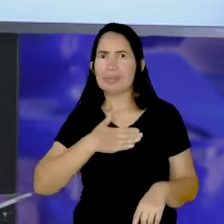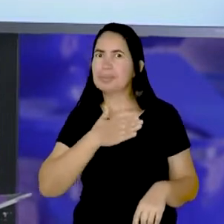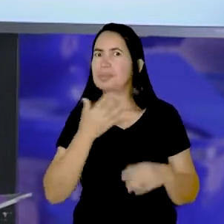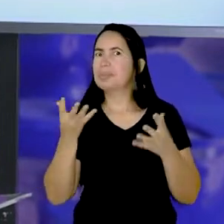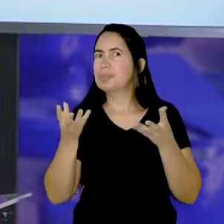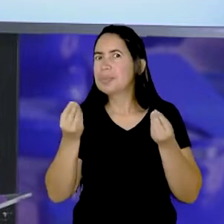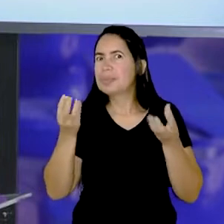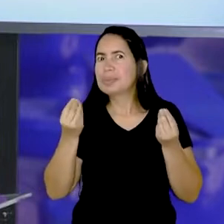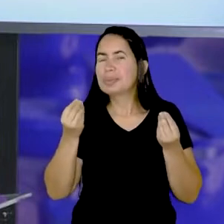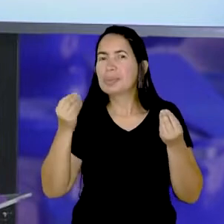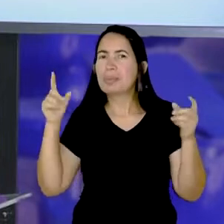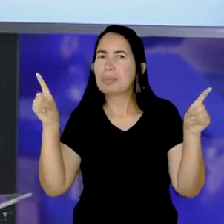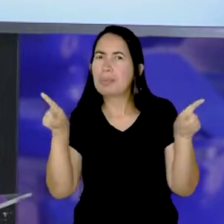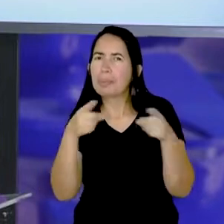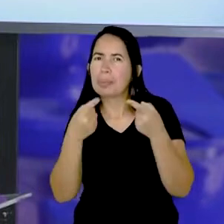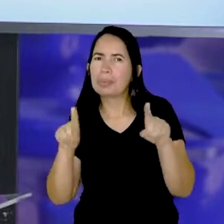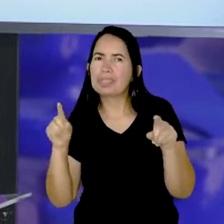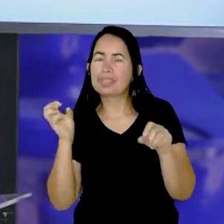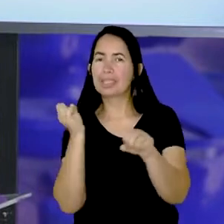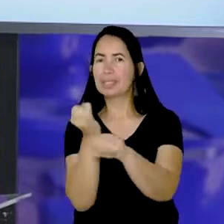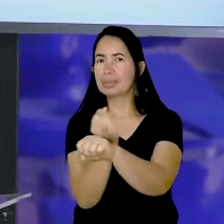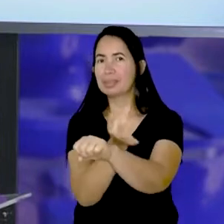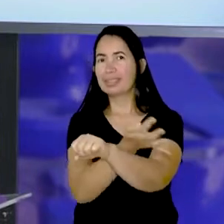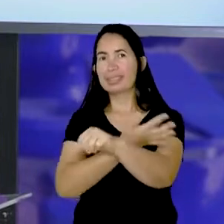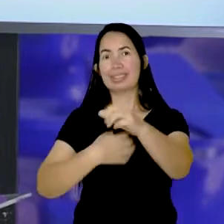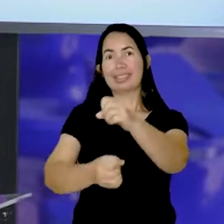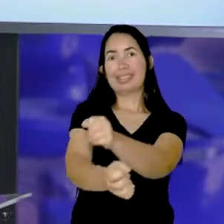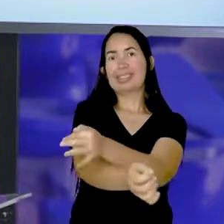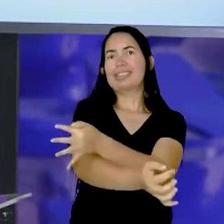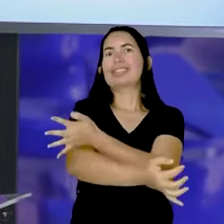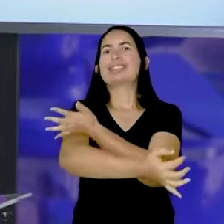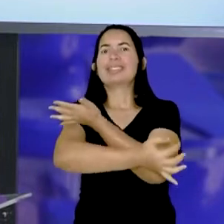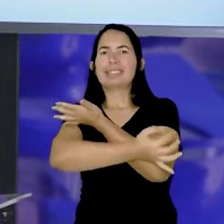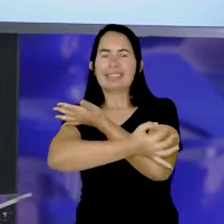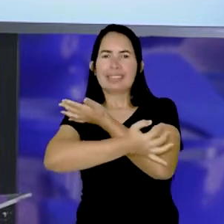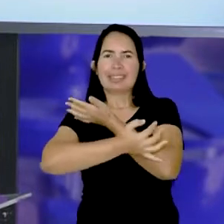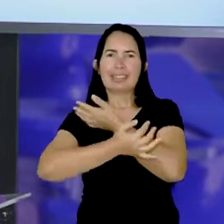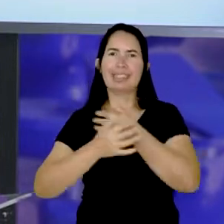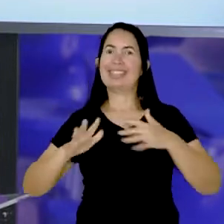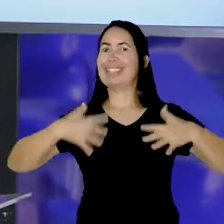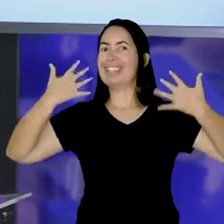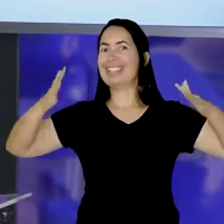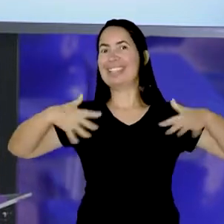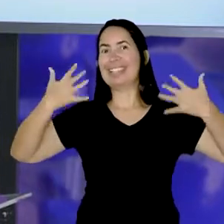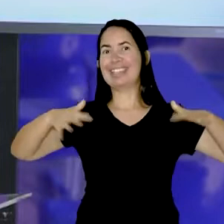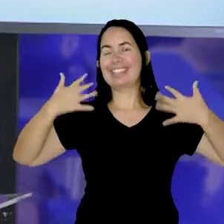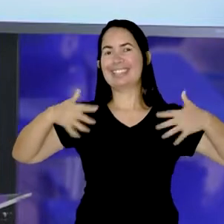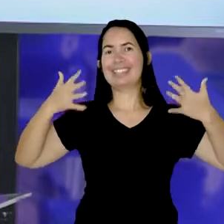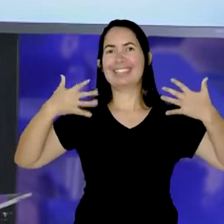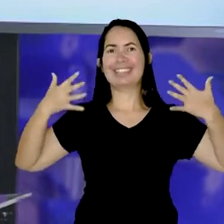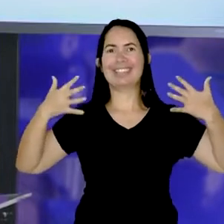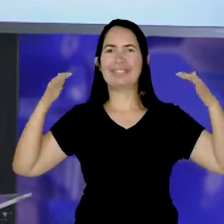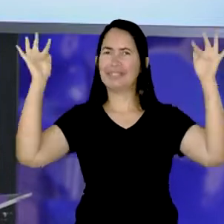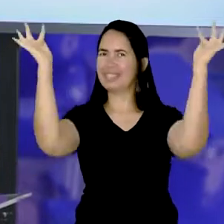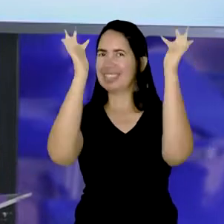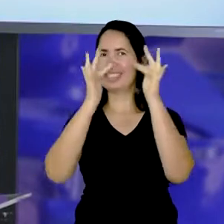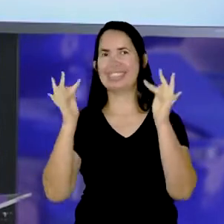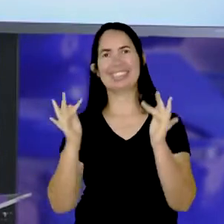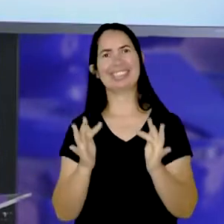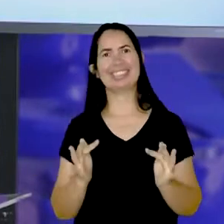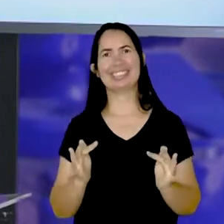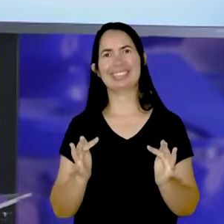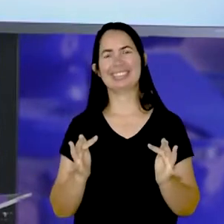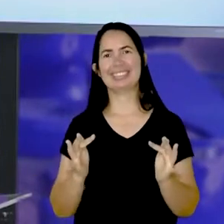porque a música, ela mexe com as nossas emoções, nos deixa alegres, nos deixa felizes.